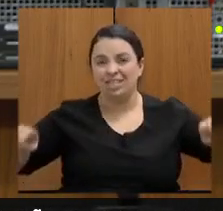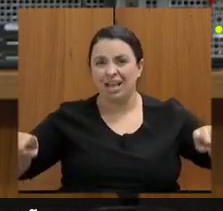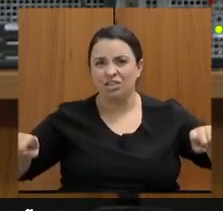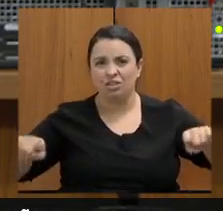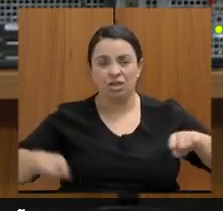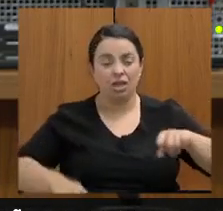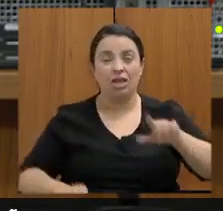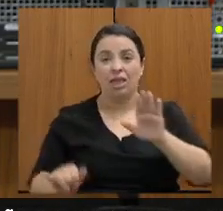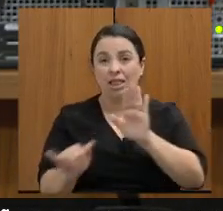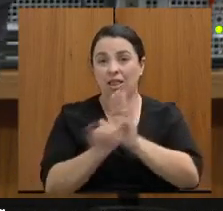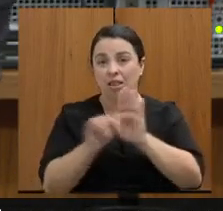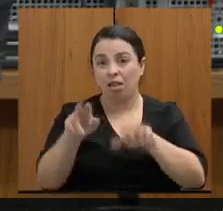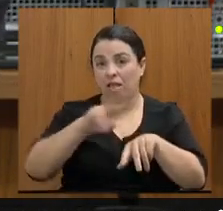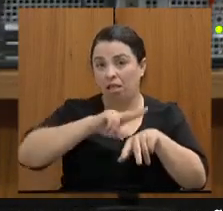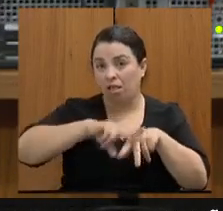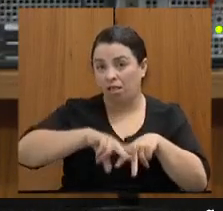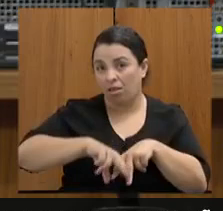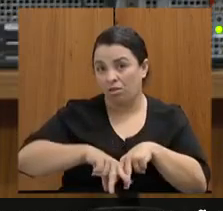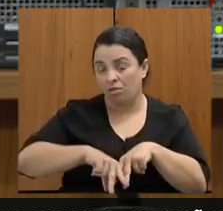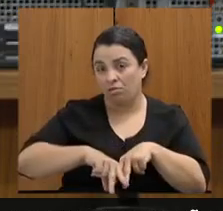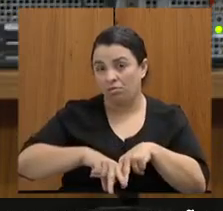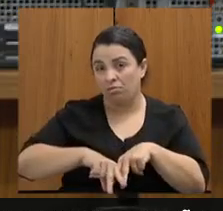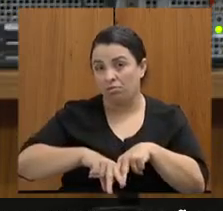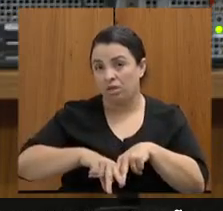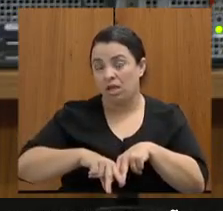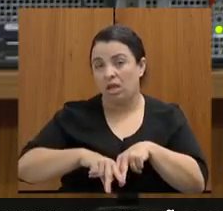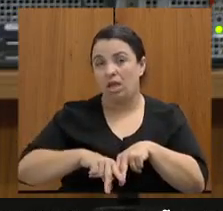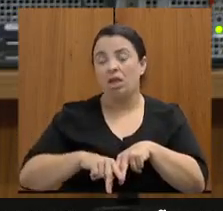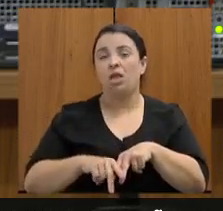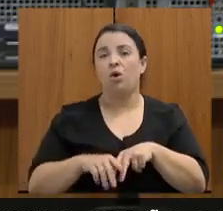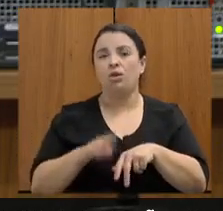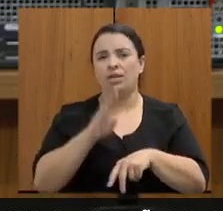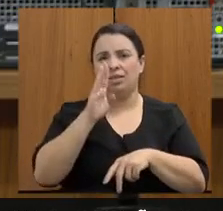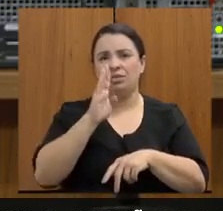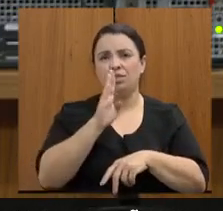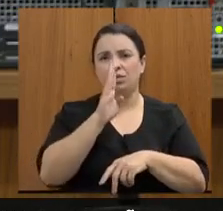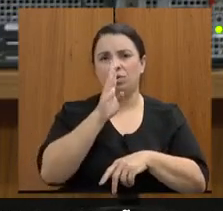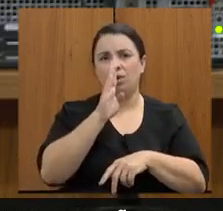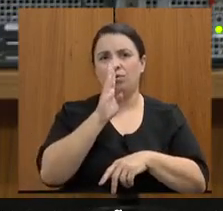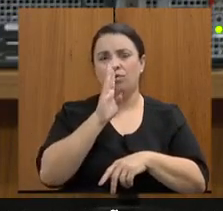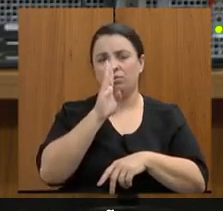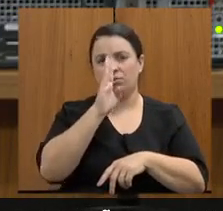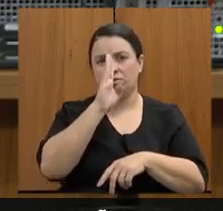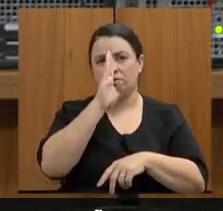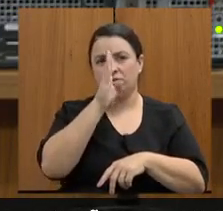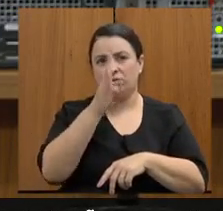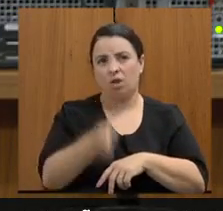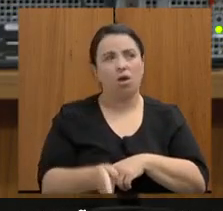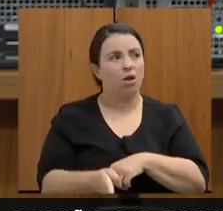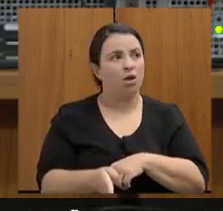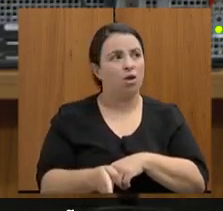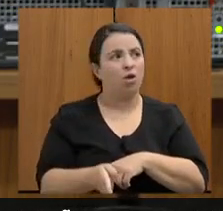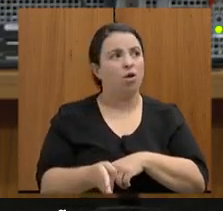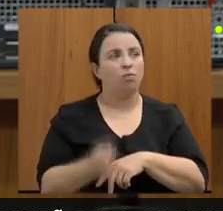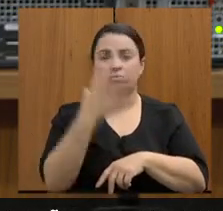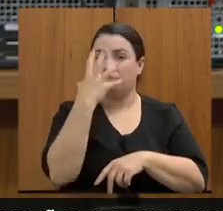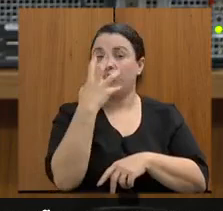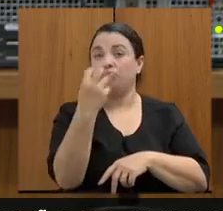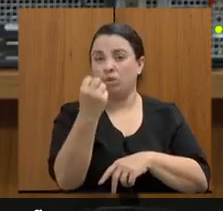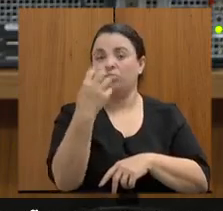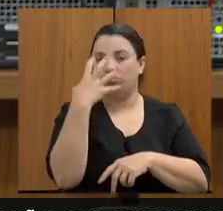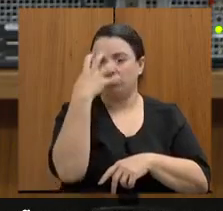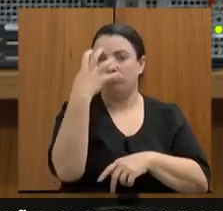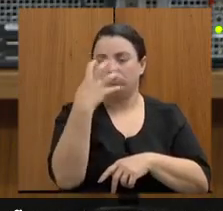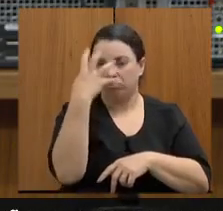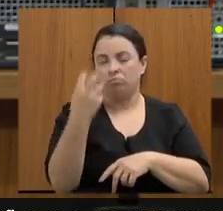tratado em matéria de geografia história sociologia até que a gente poderia até entender uma